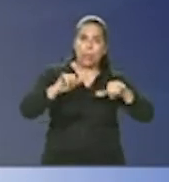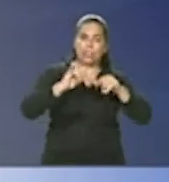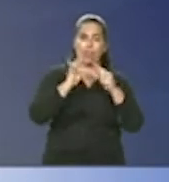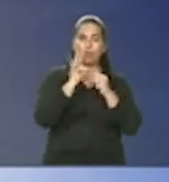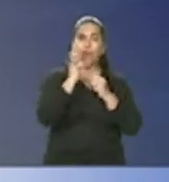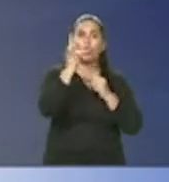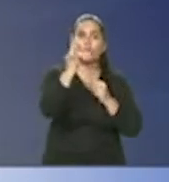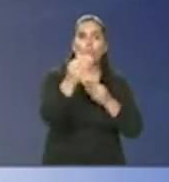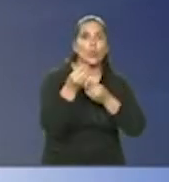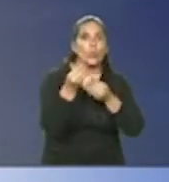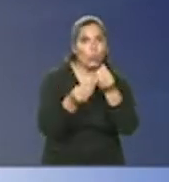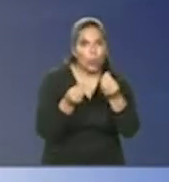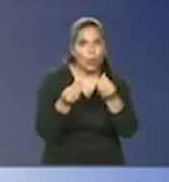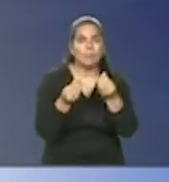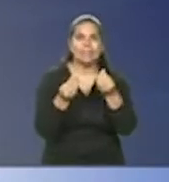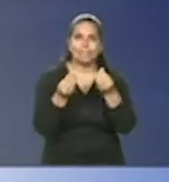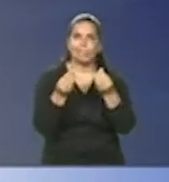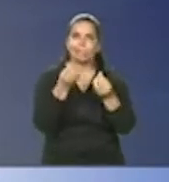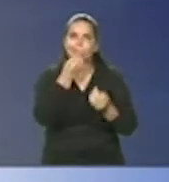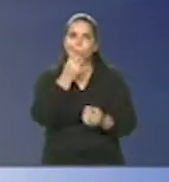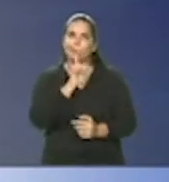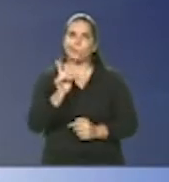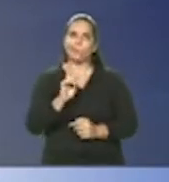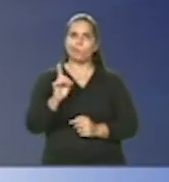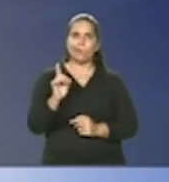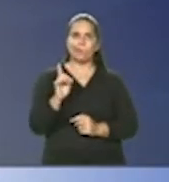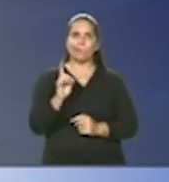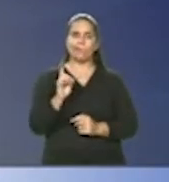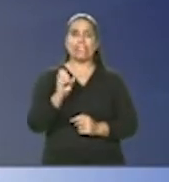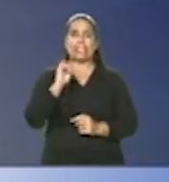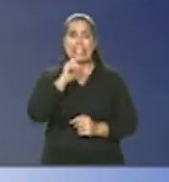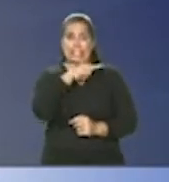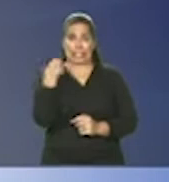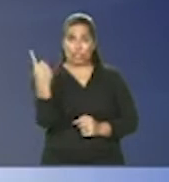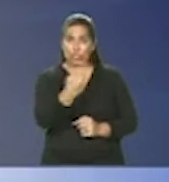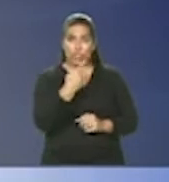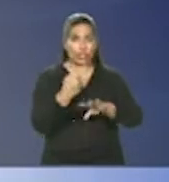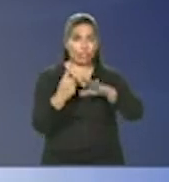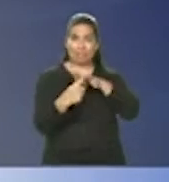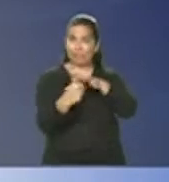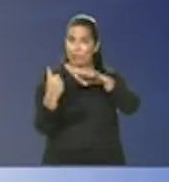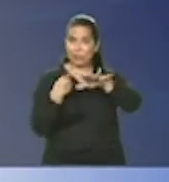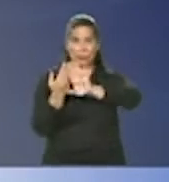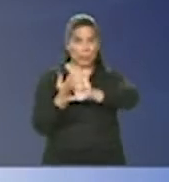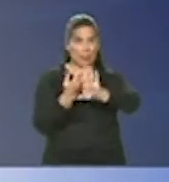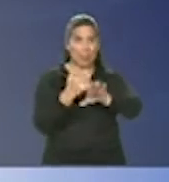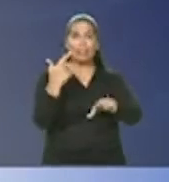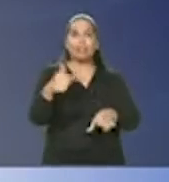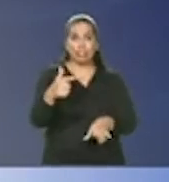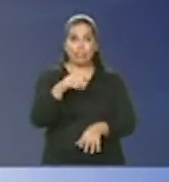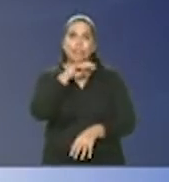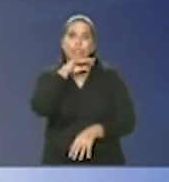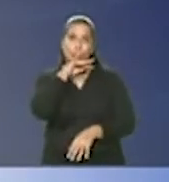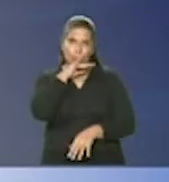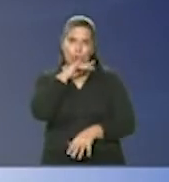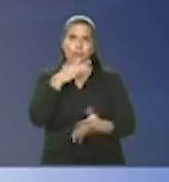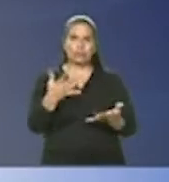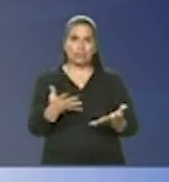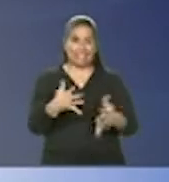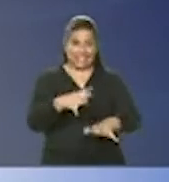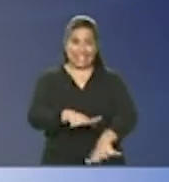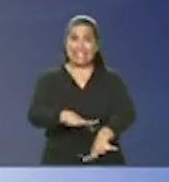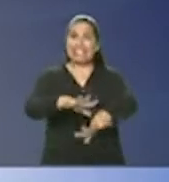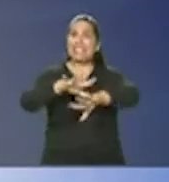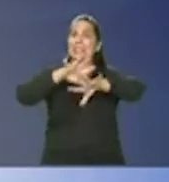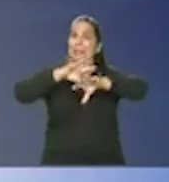são muito ruins se nós não mantivermos o afastamento social, cresce muito a infecção